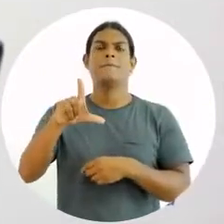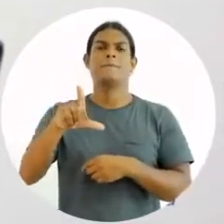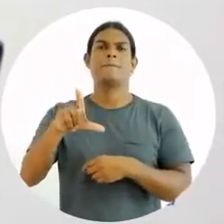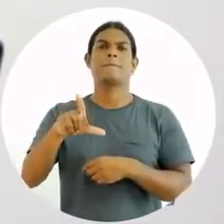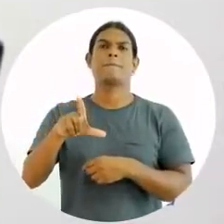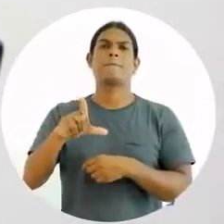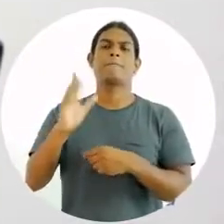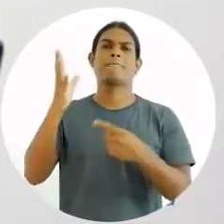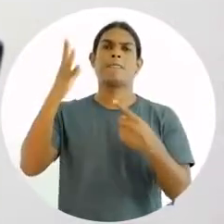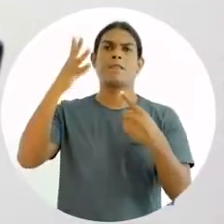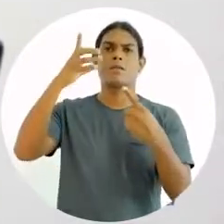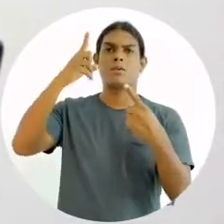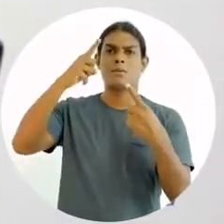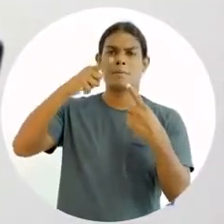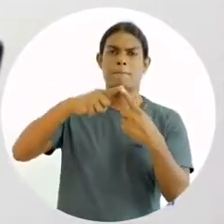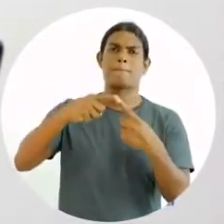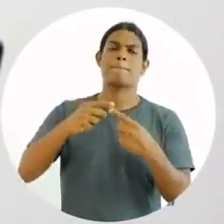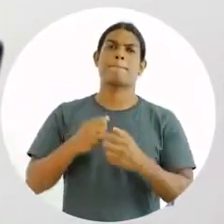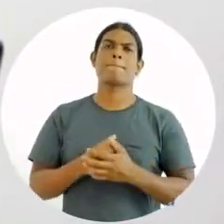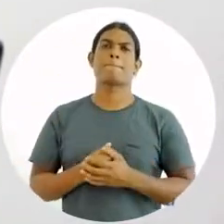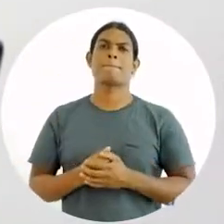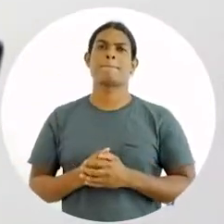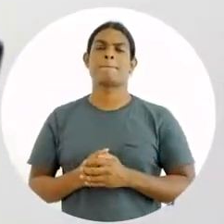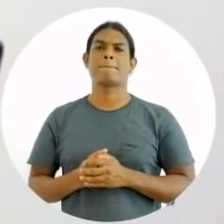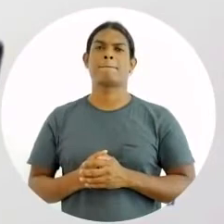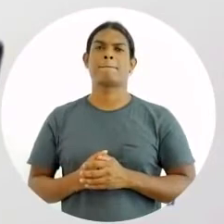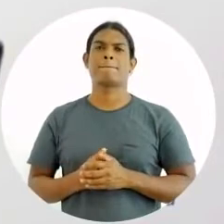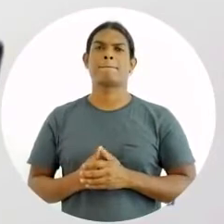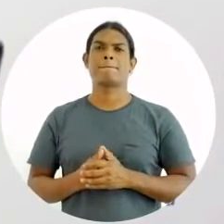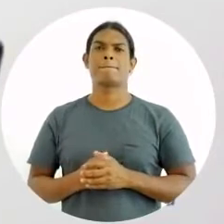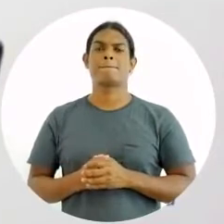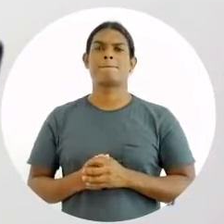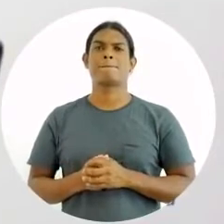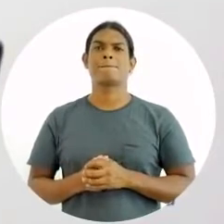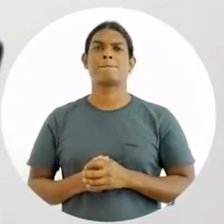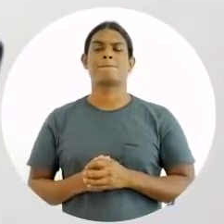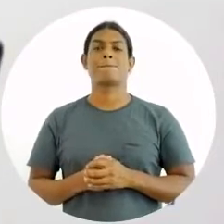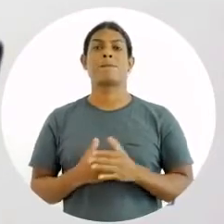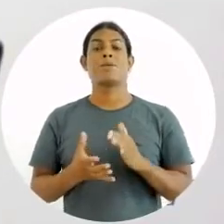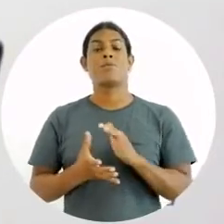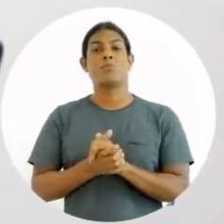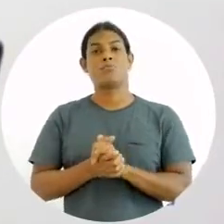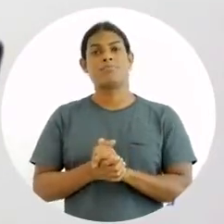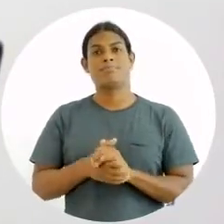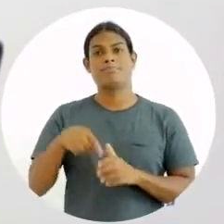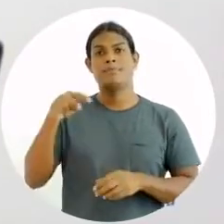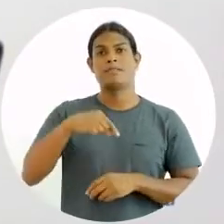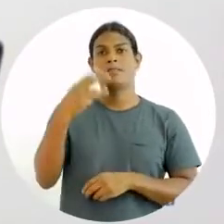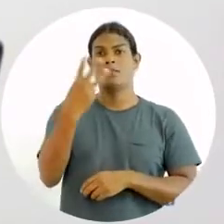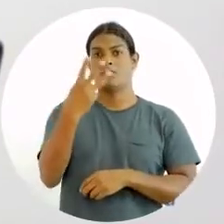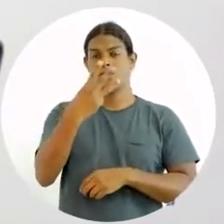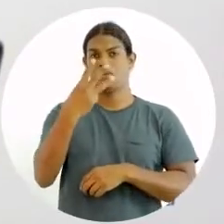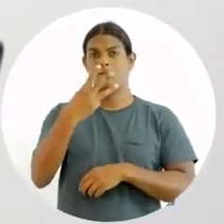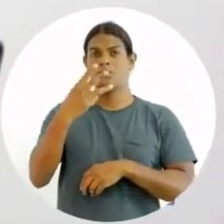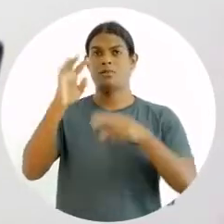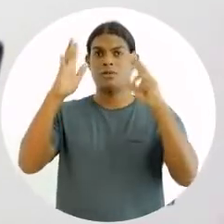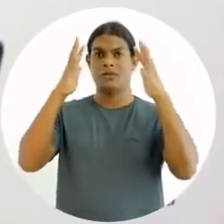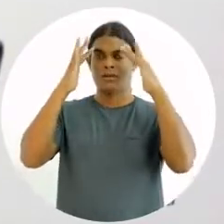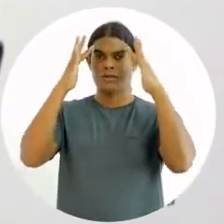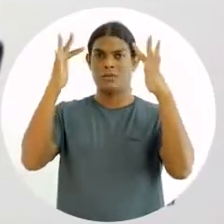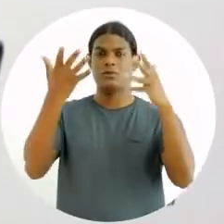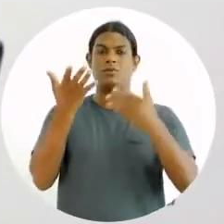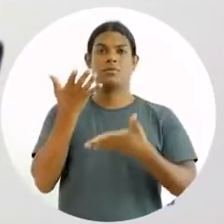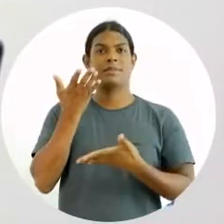essencialmente alcançar a produtividade da minha organização. Bom, essas três teorias foram as três